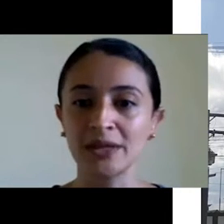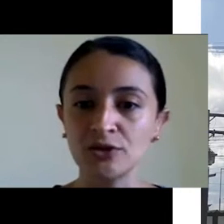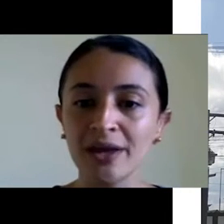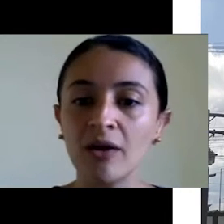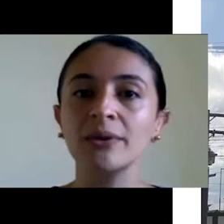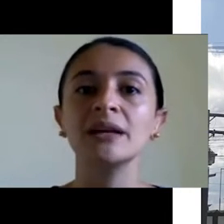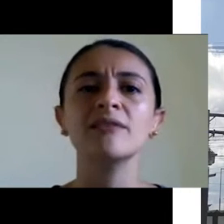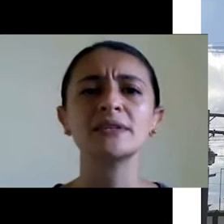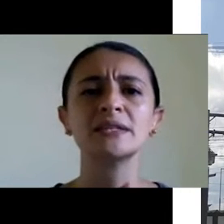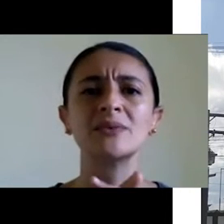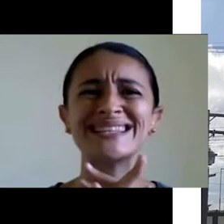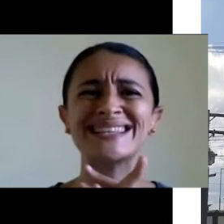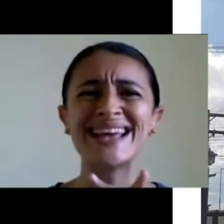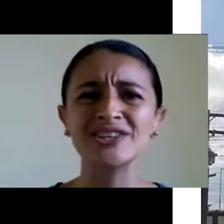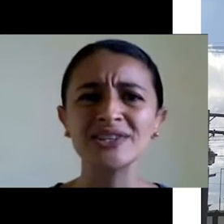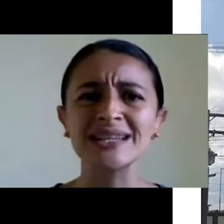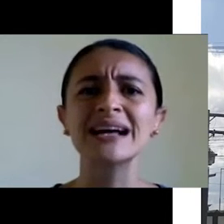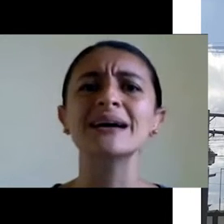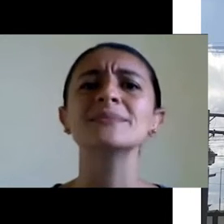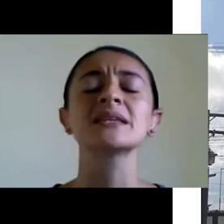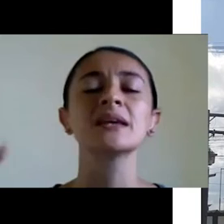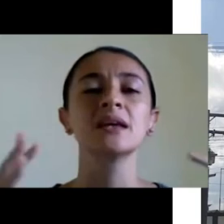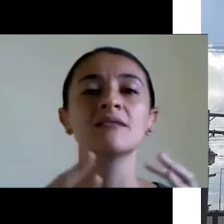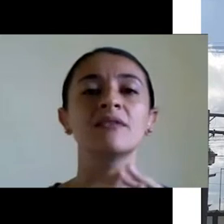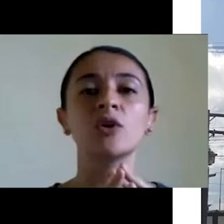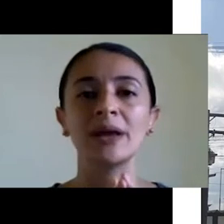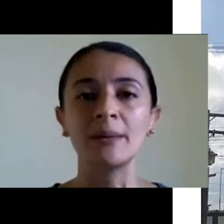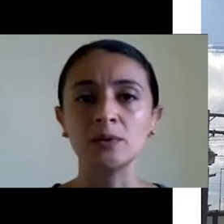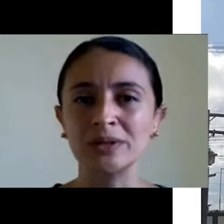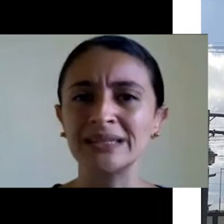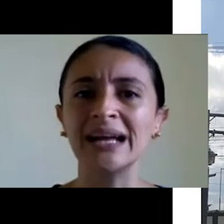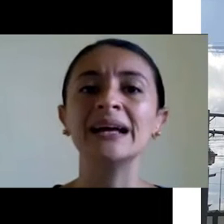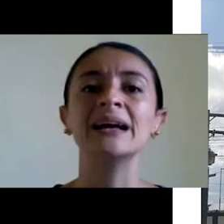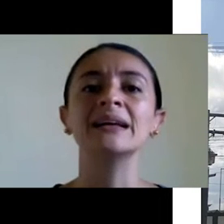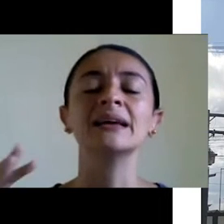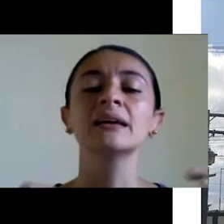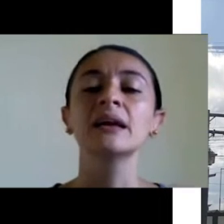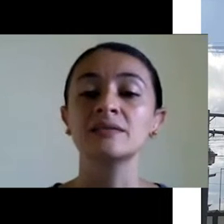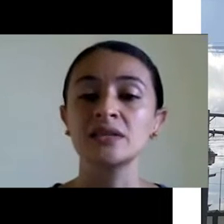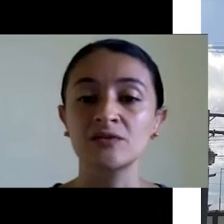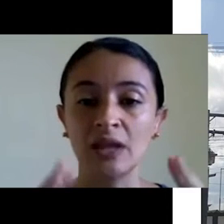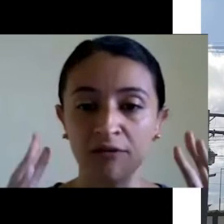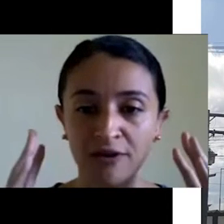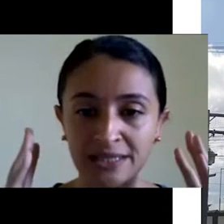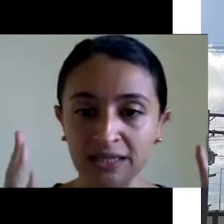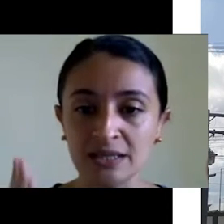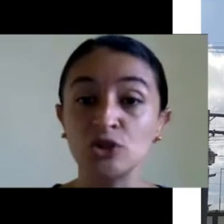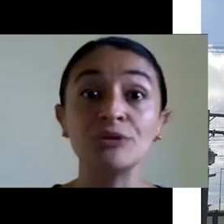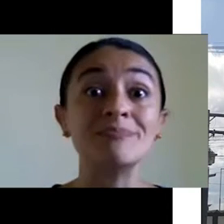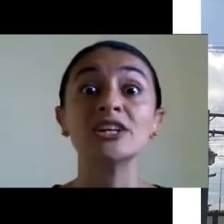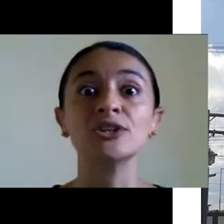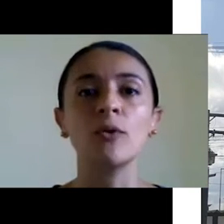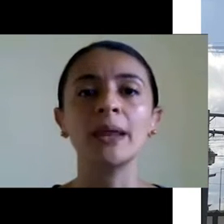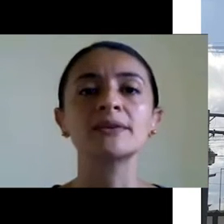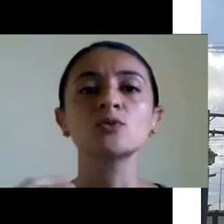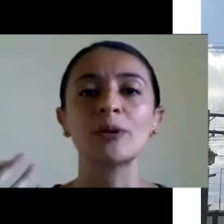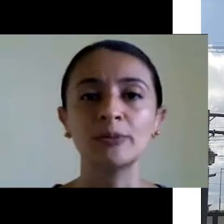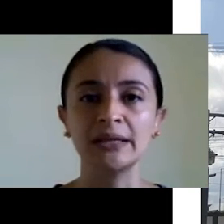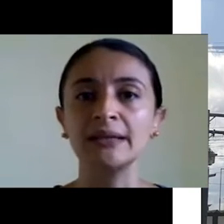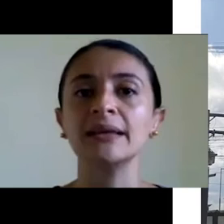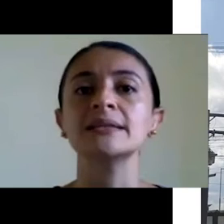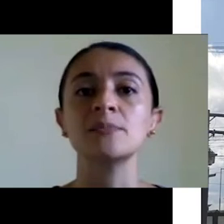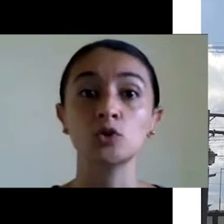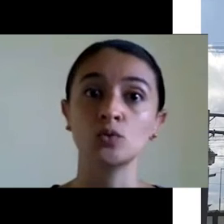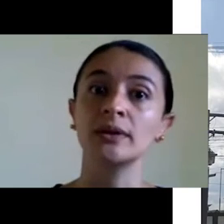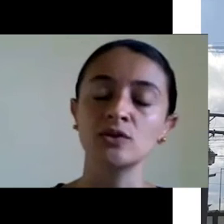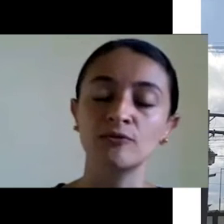Pro hospital geral. Que ali vai fazer uma série de exames. Pra ver como é a pessoa tá, né? Às vezes tem que fazer exames de imagem complexos. Pra